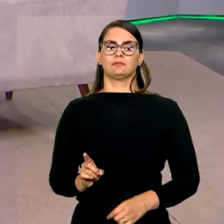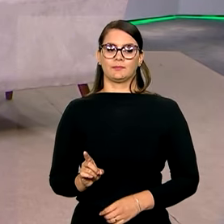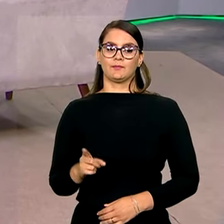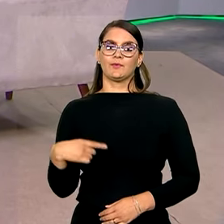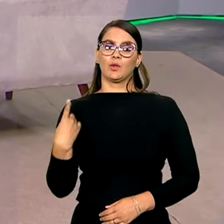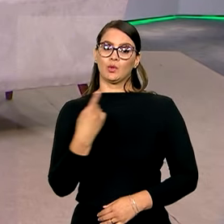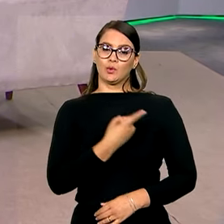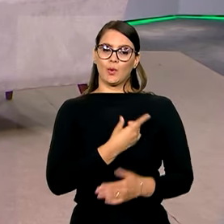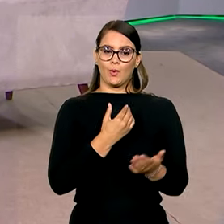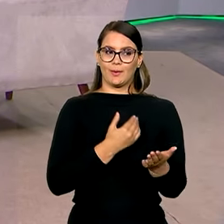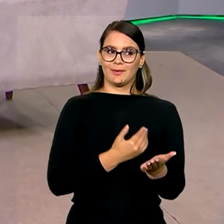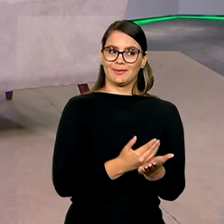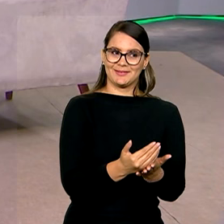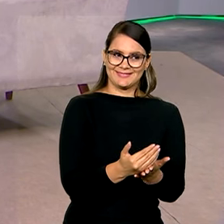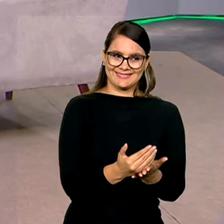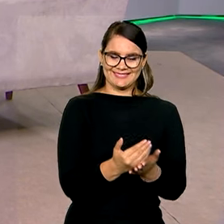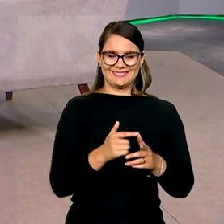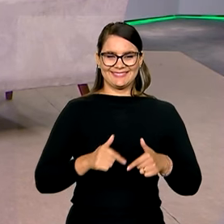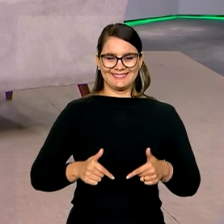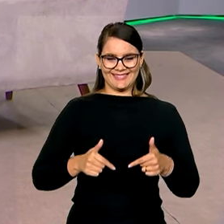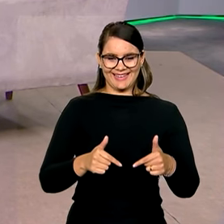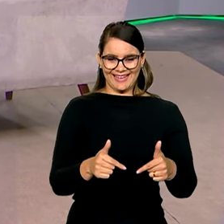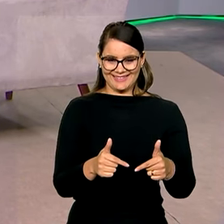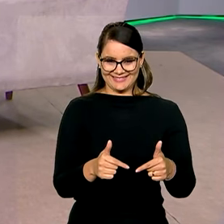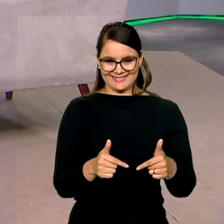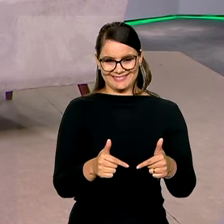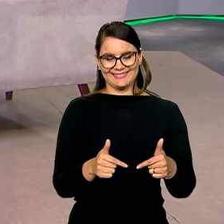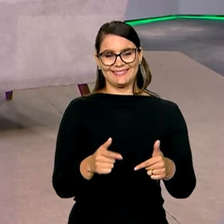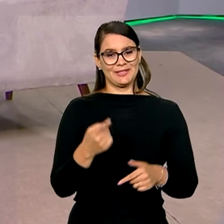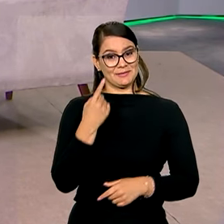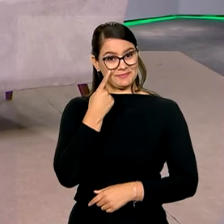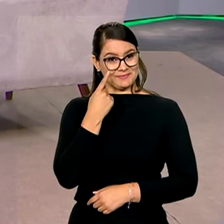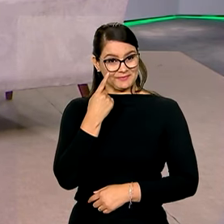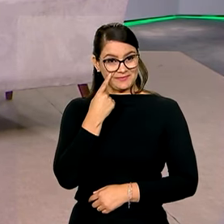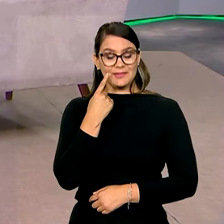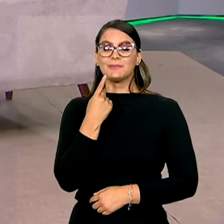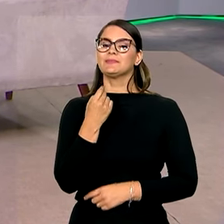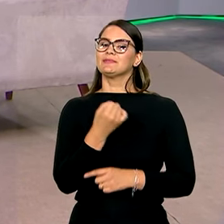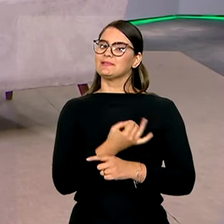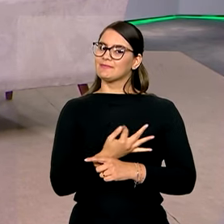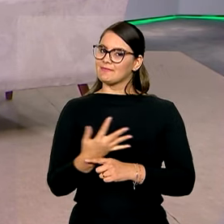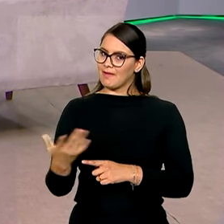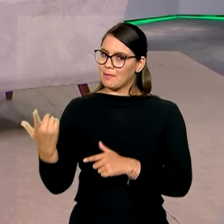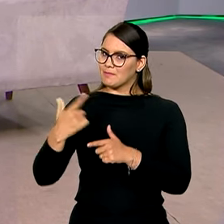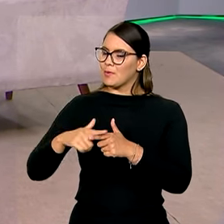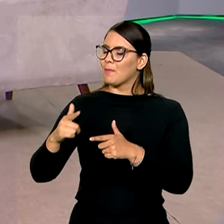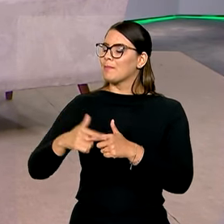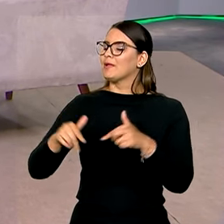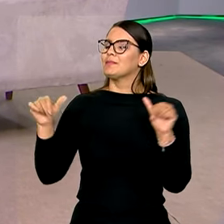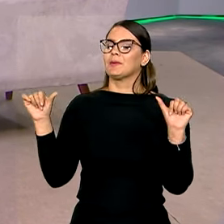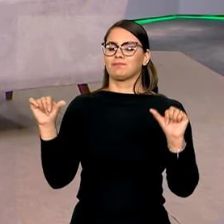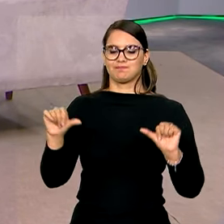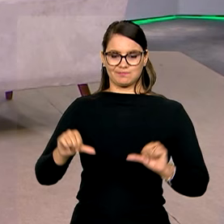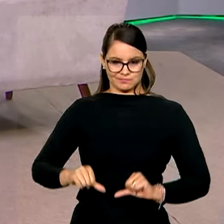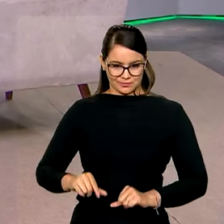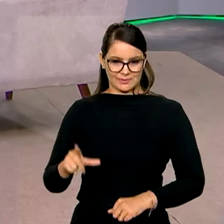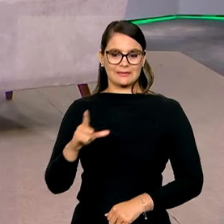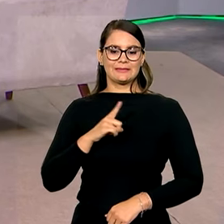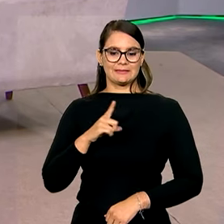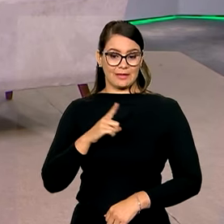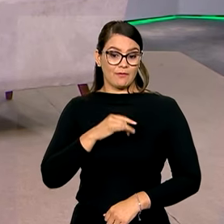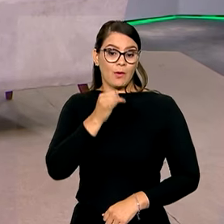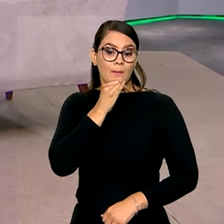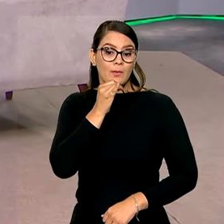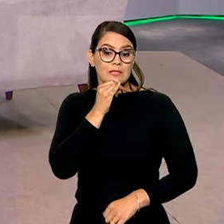logo no começo das ações, nós já nos deparamos com muitas situações ruins, como, por exemplo, estão